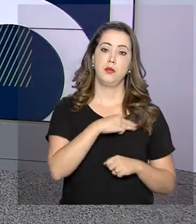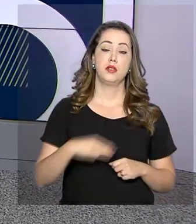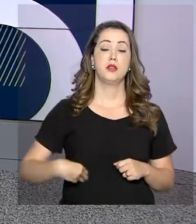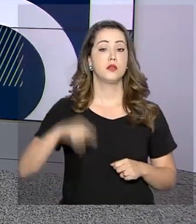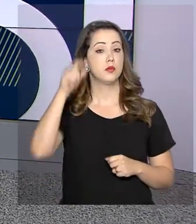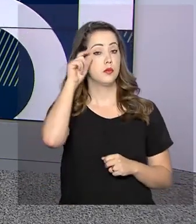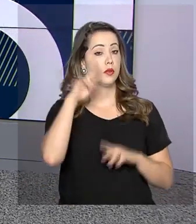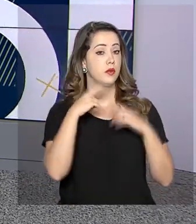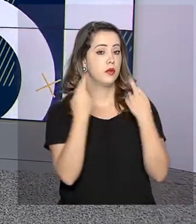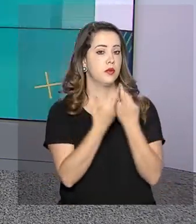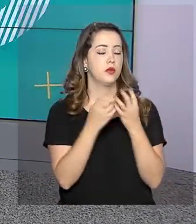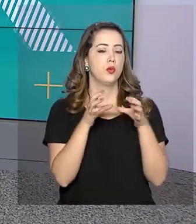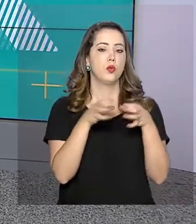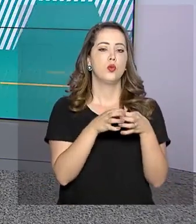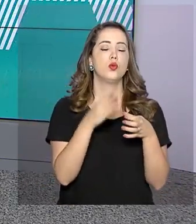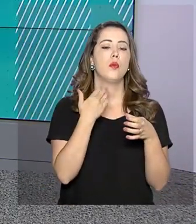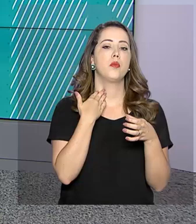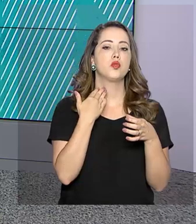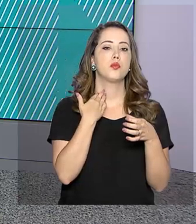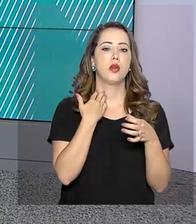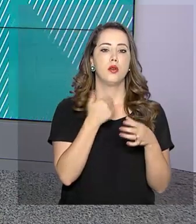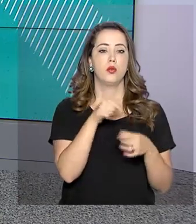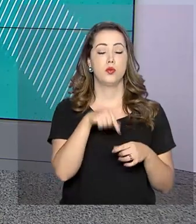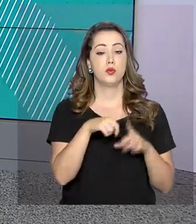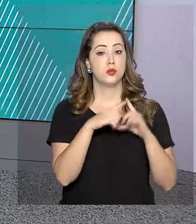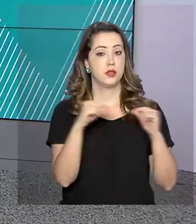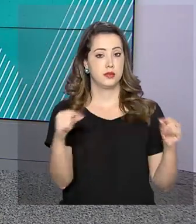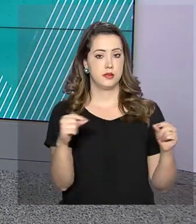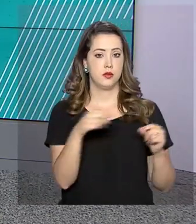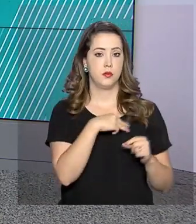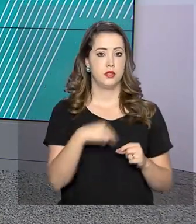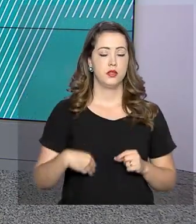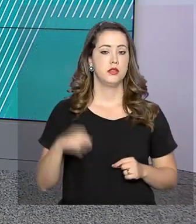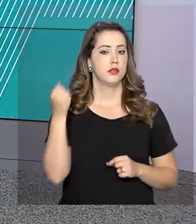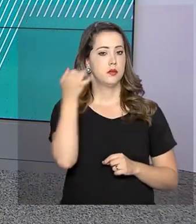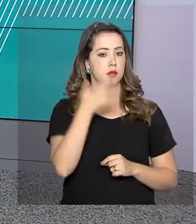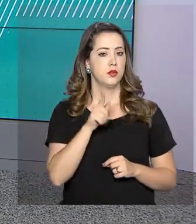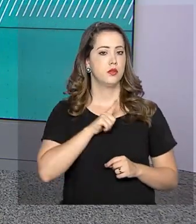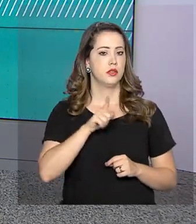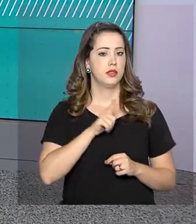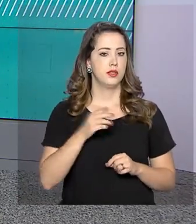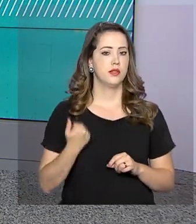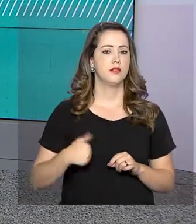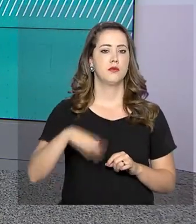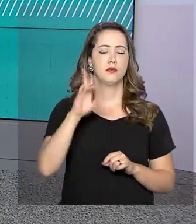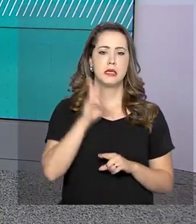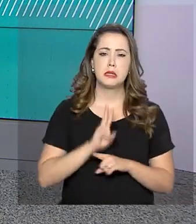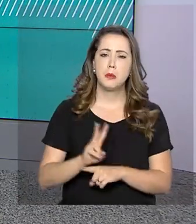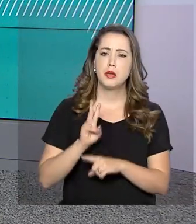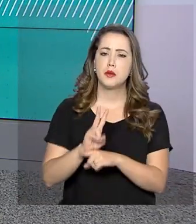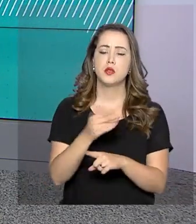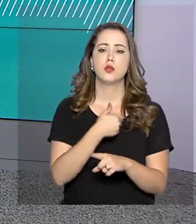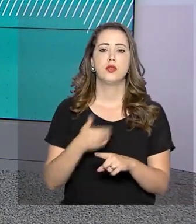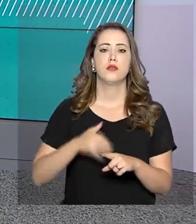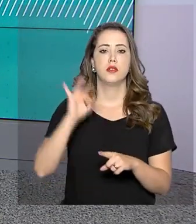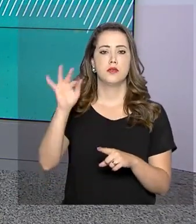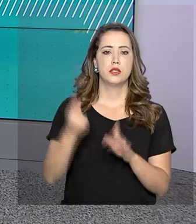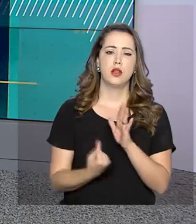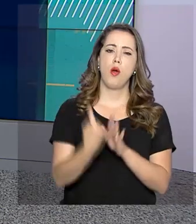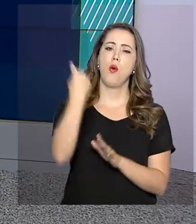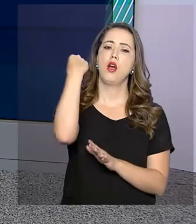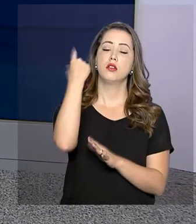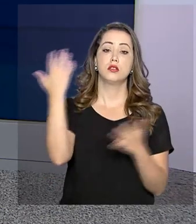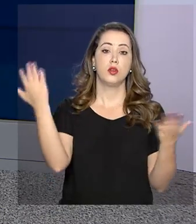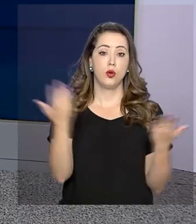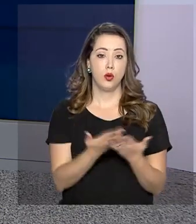durante reunião com bancos públicos aqui em Brasília. O ministro explicou que houve excessos em empréstimos da União no passado